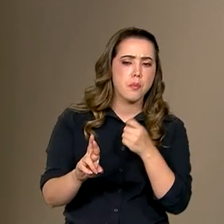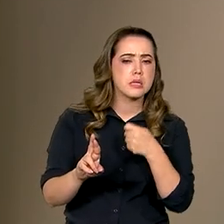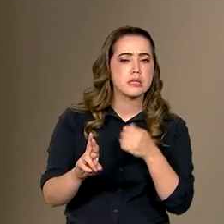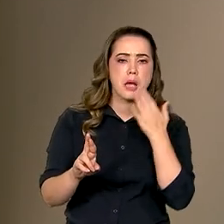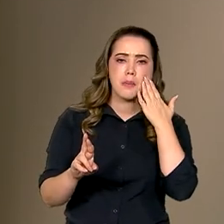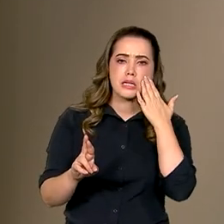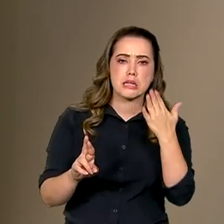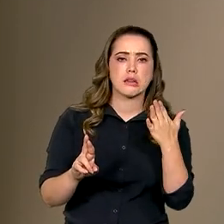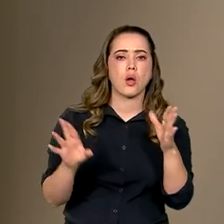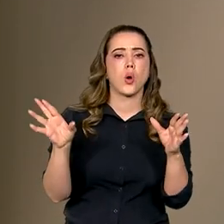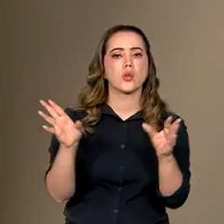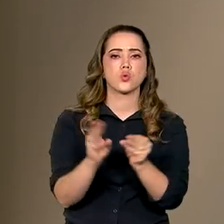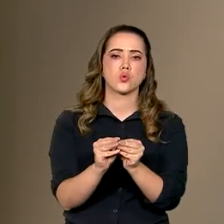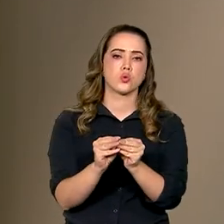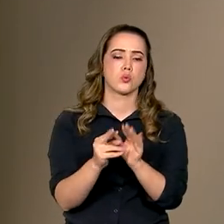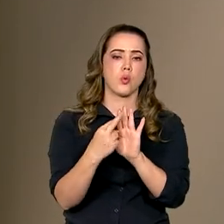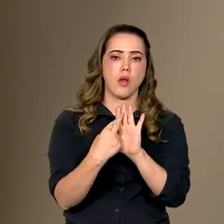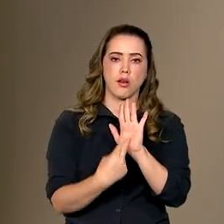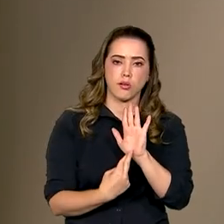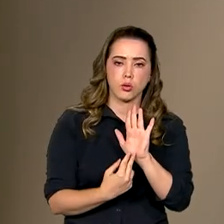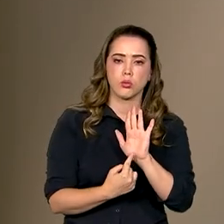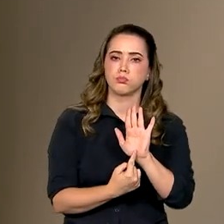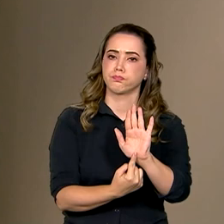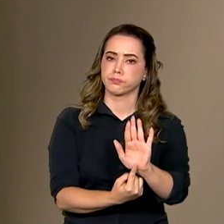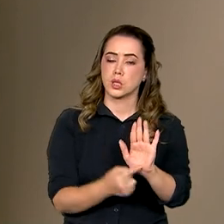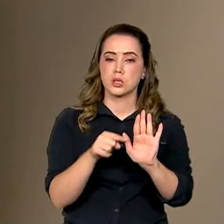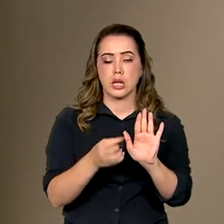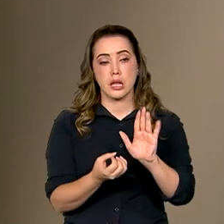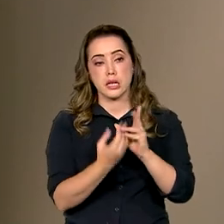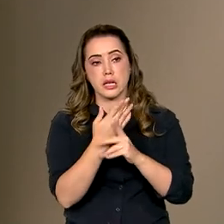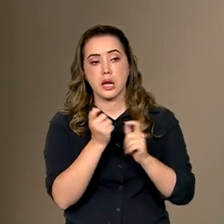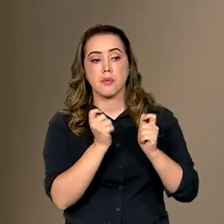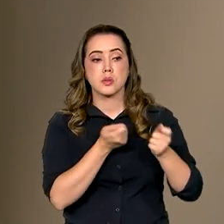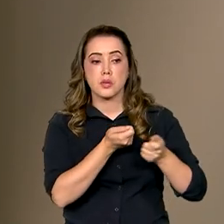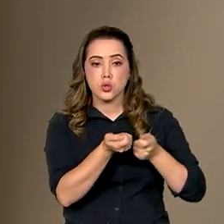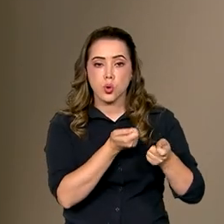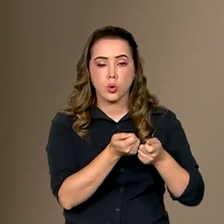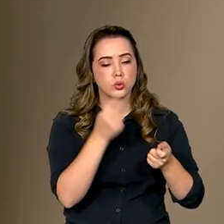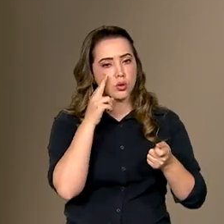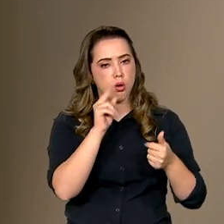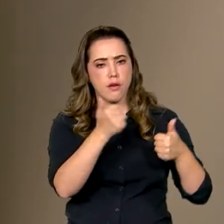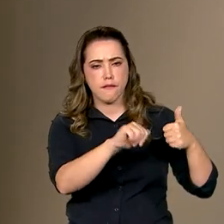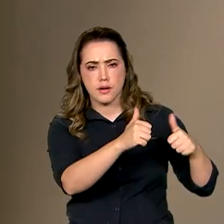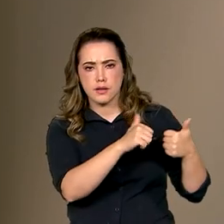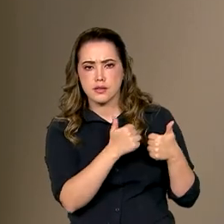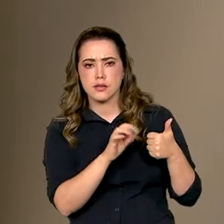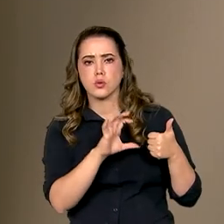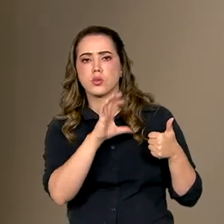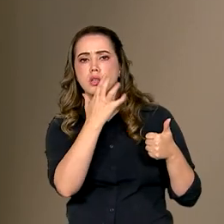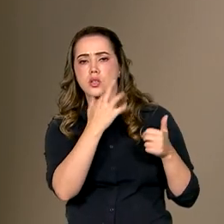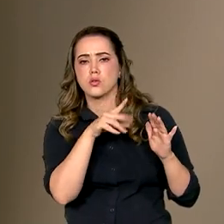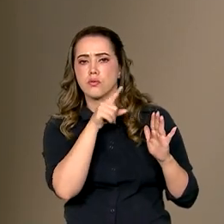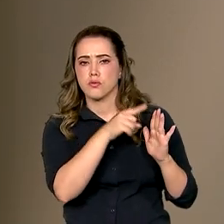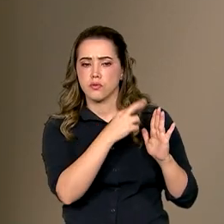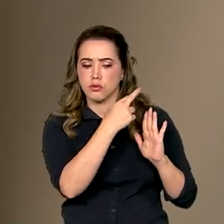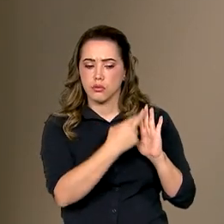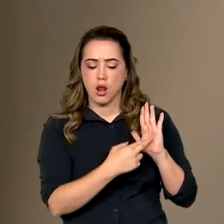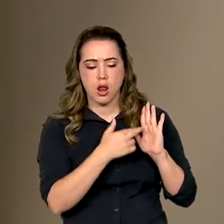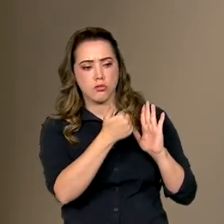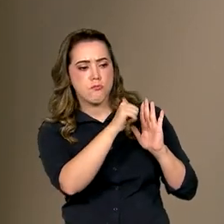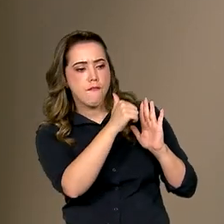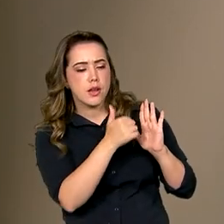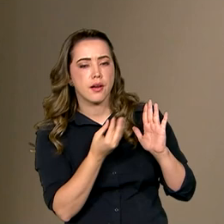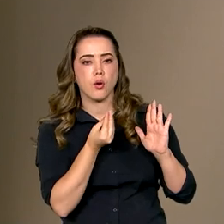apresentar o relatório e criar os mecanismos de monitoramento das suas resoluções para que a sociedade